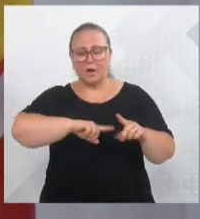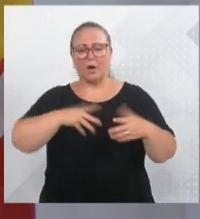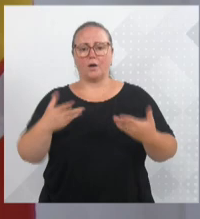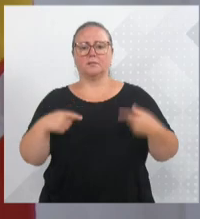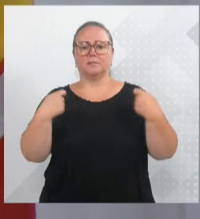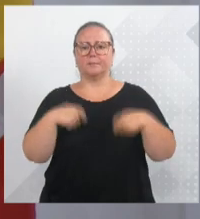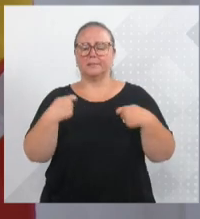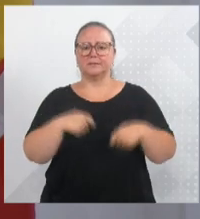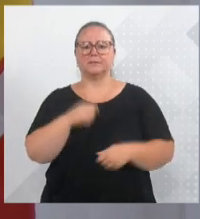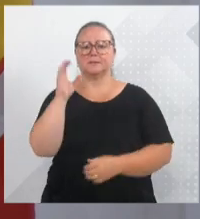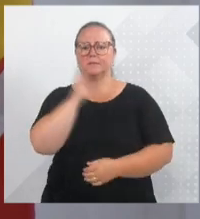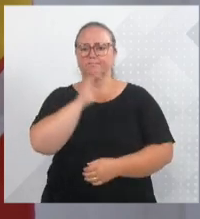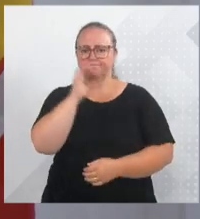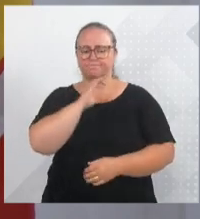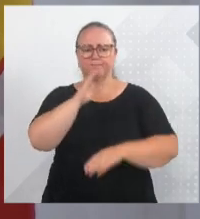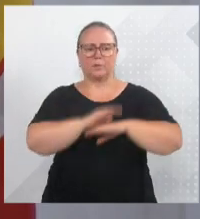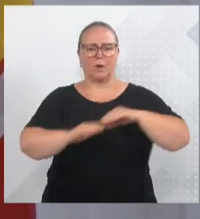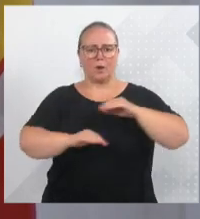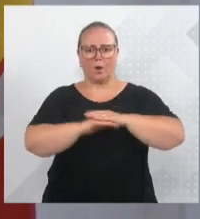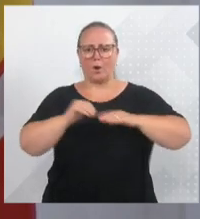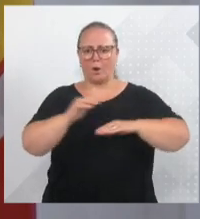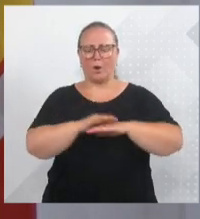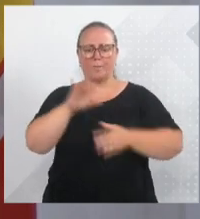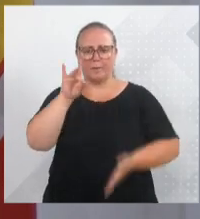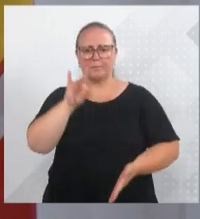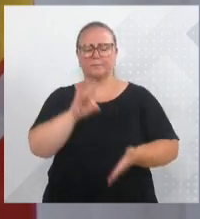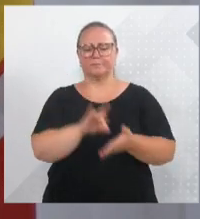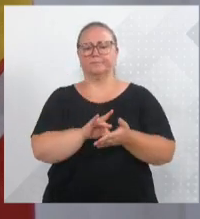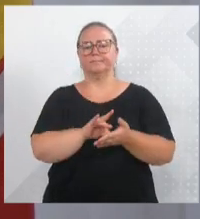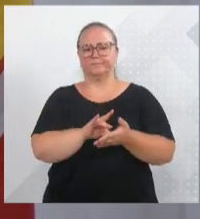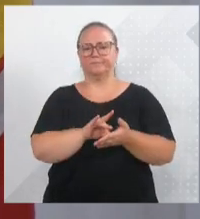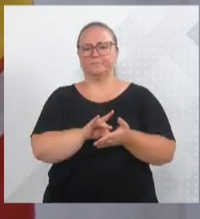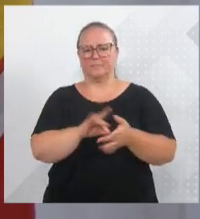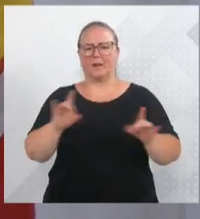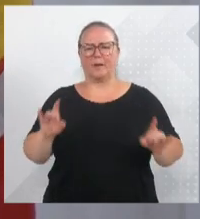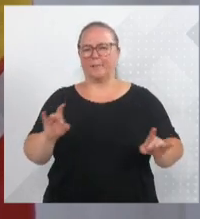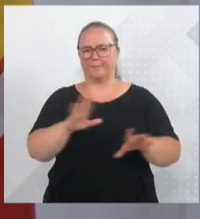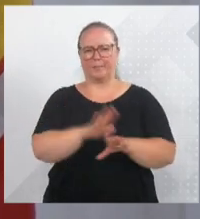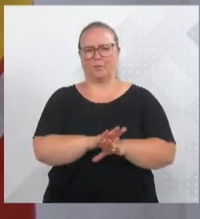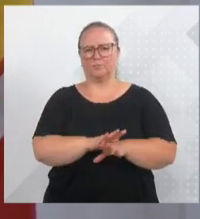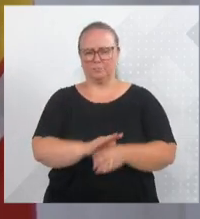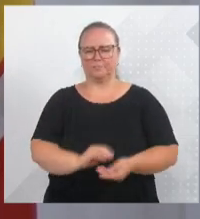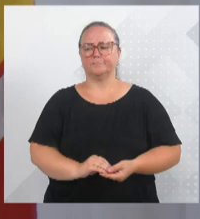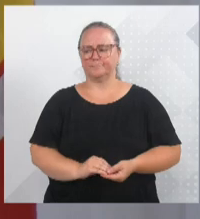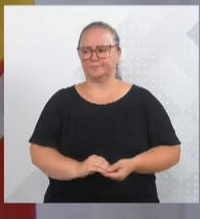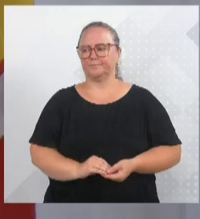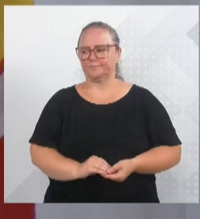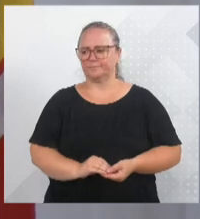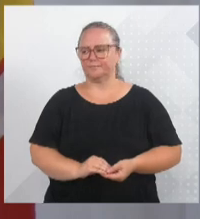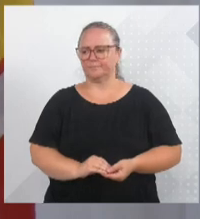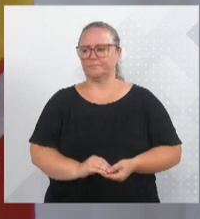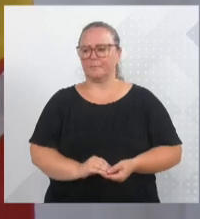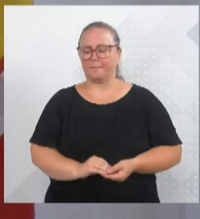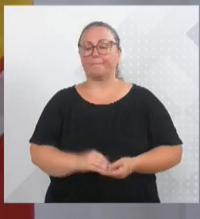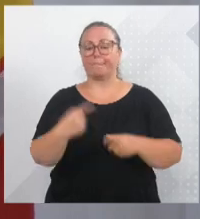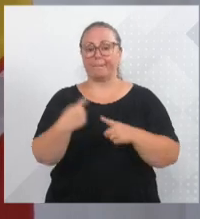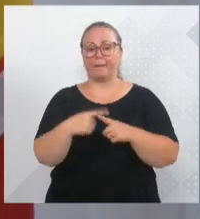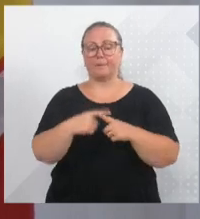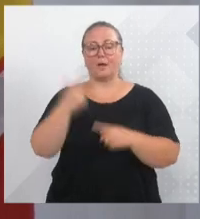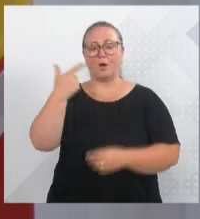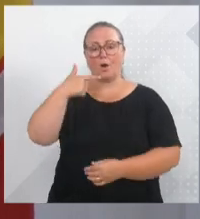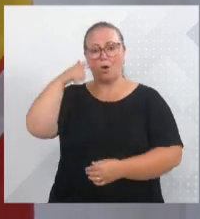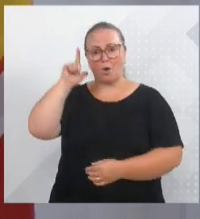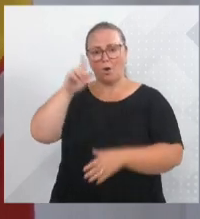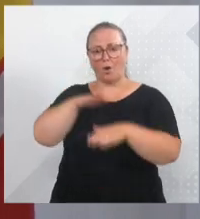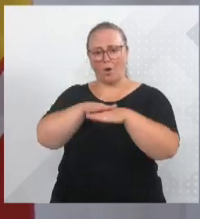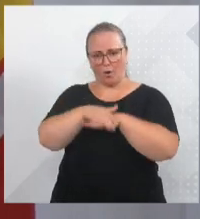o mais rápido possível, que esta obra seja contemplada e seja feita de uma vez, porque, dessa forma como está, e ontem à noite eu